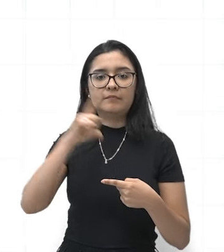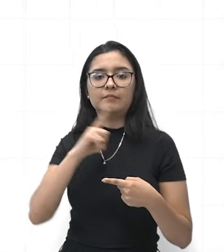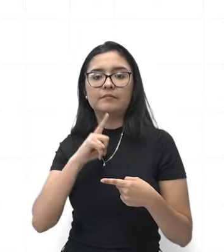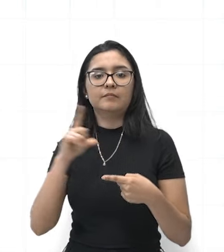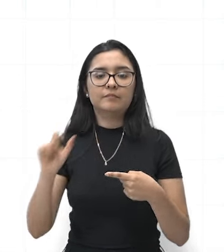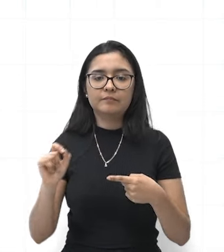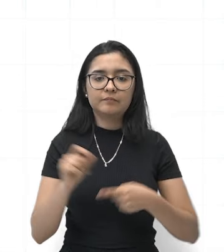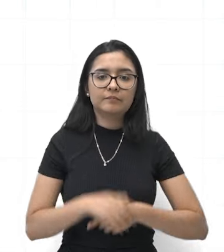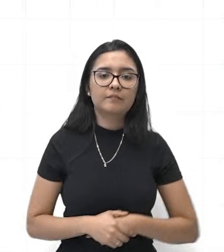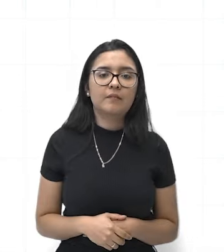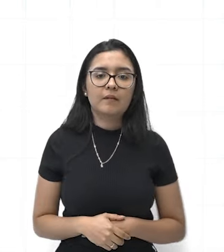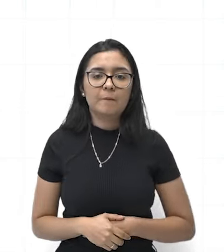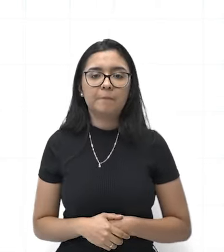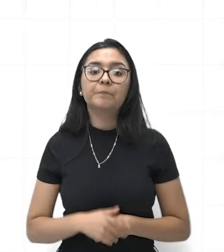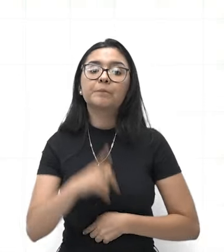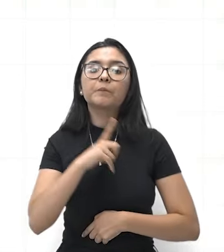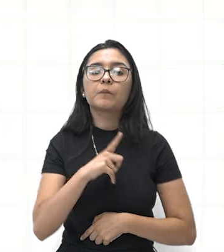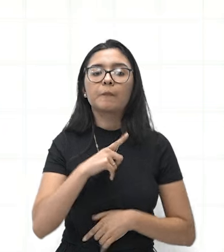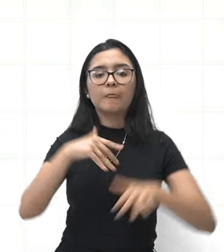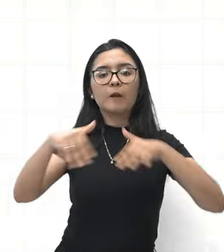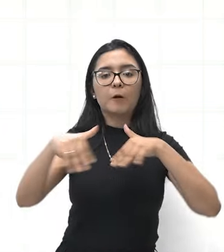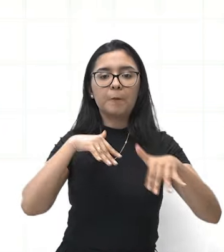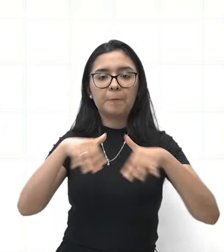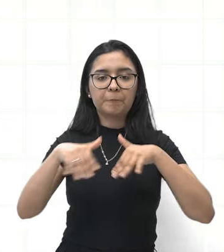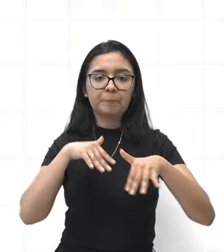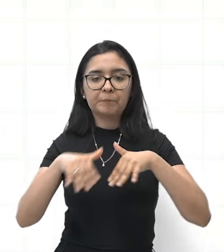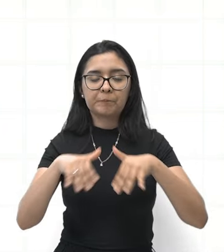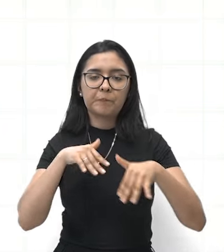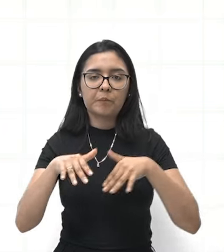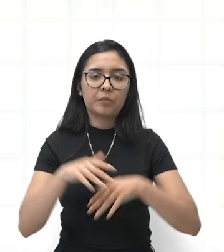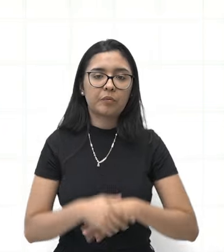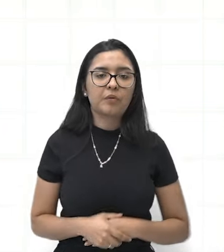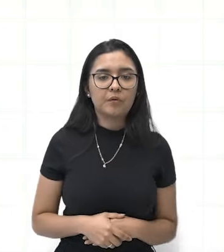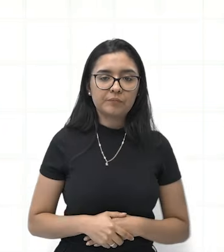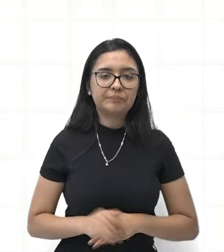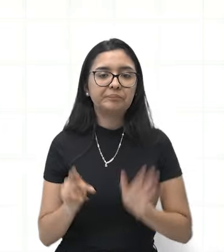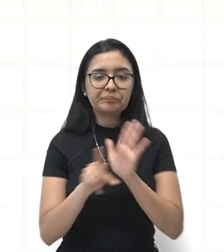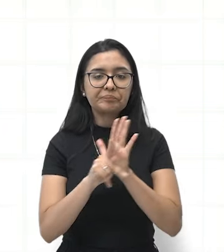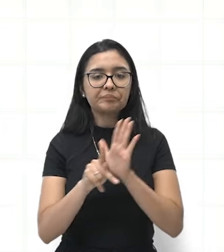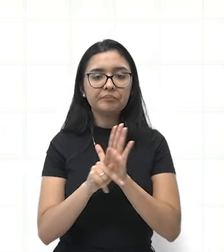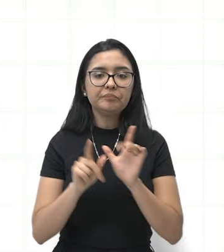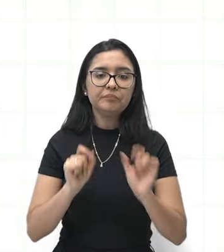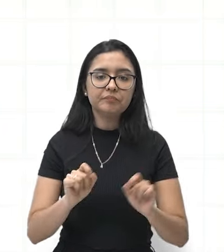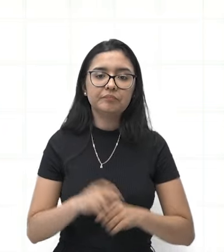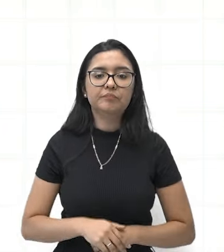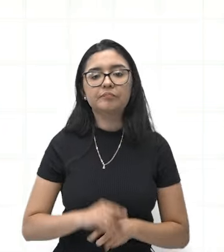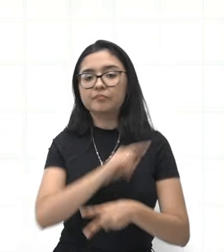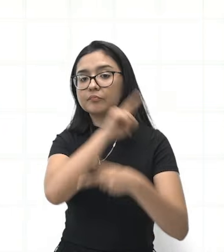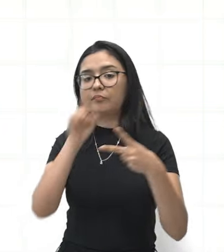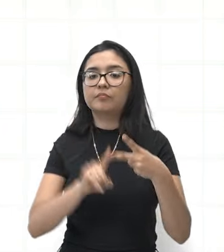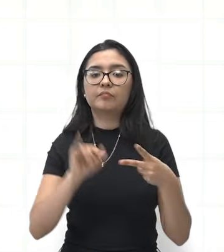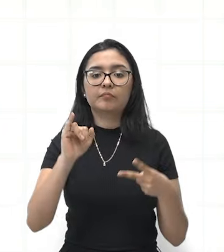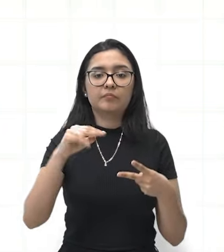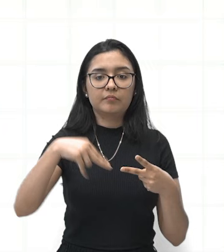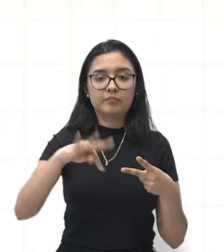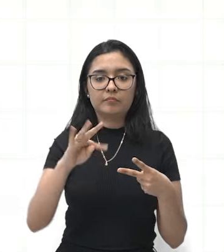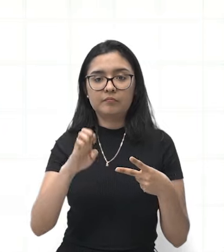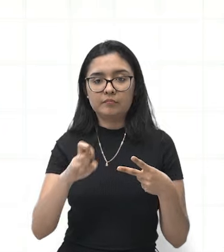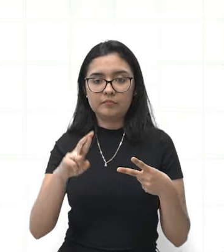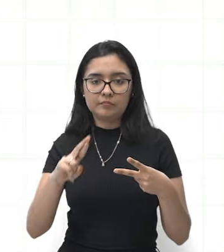E aí, ó, o movimento para frente e para trás. Inter-resistente.